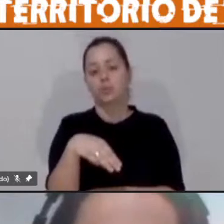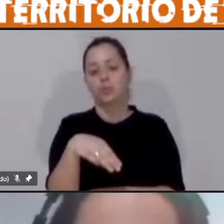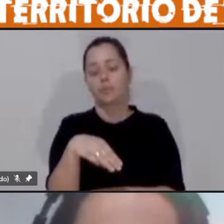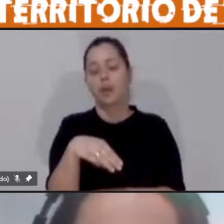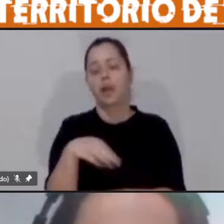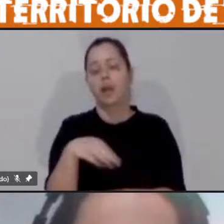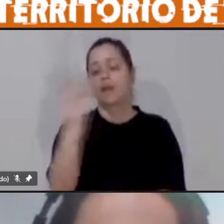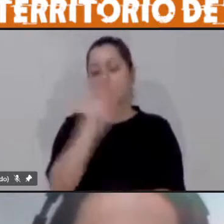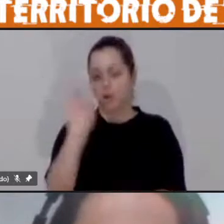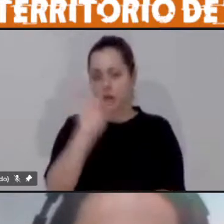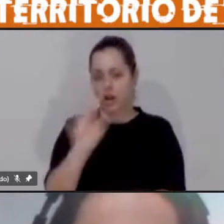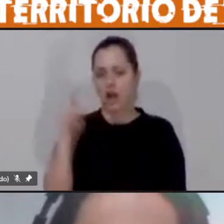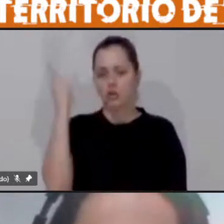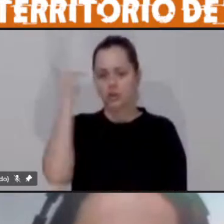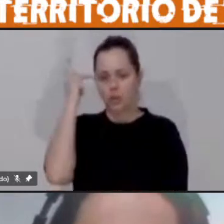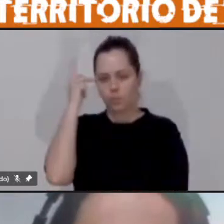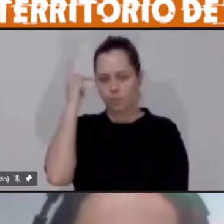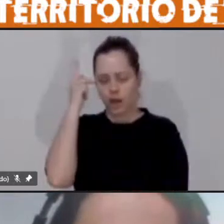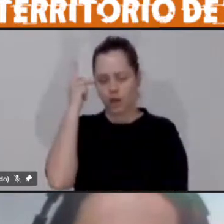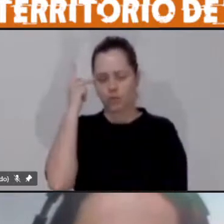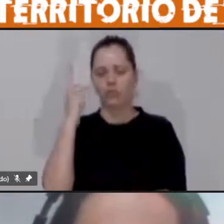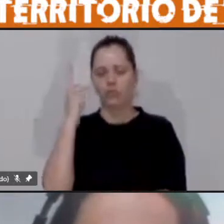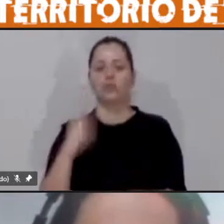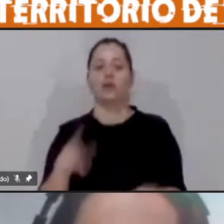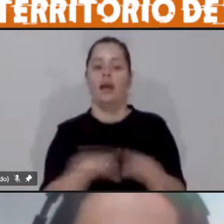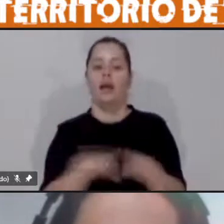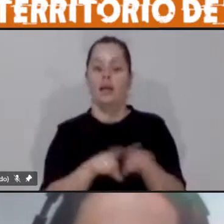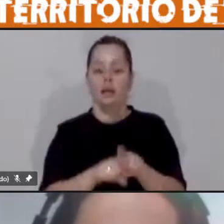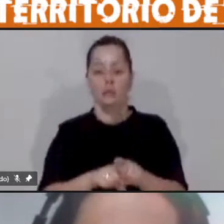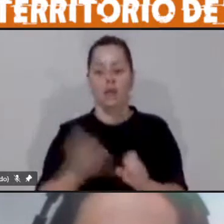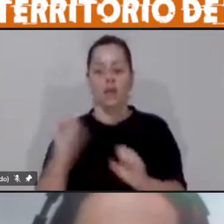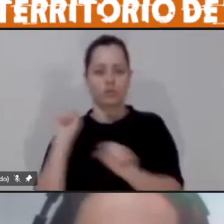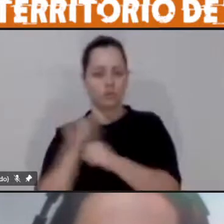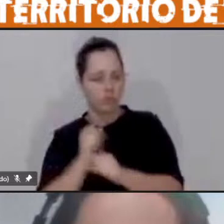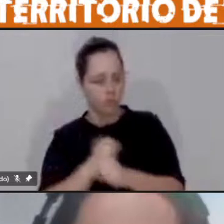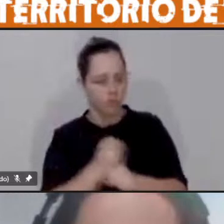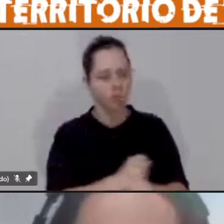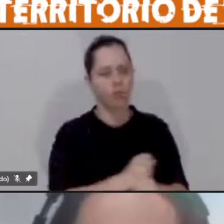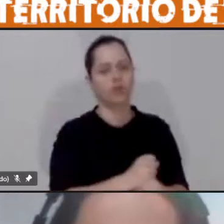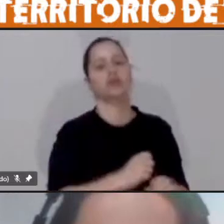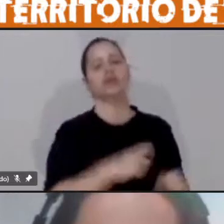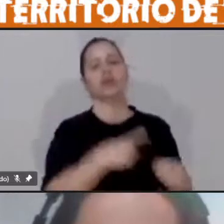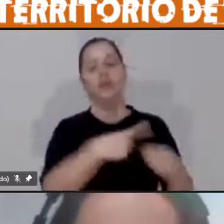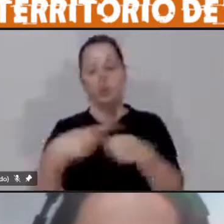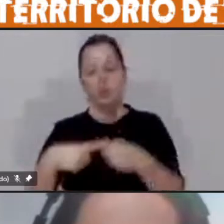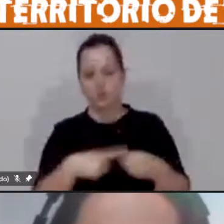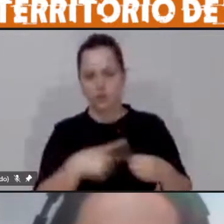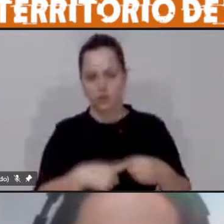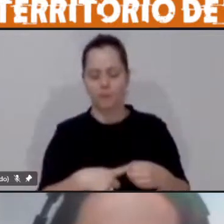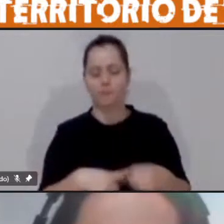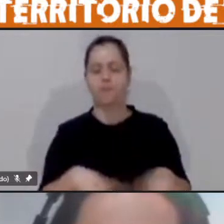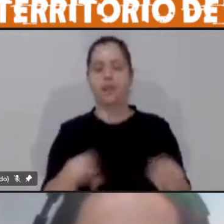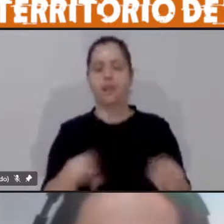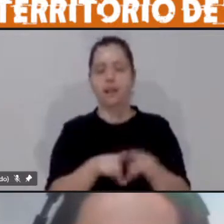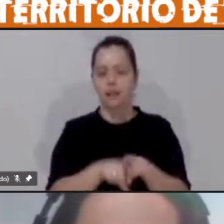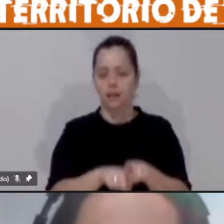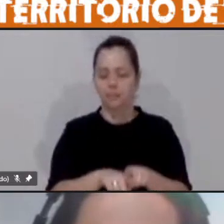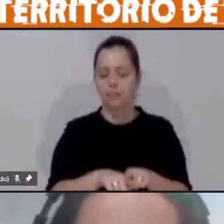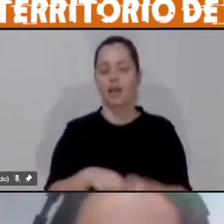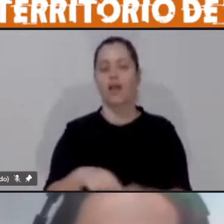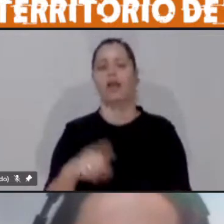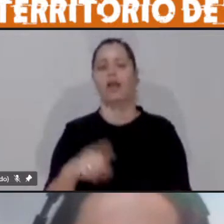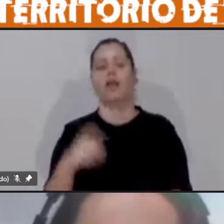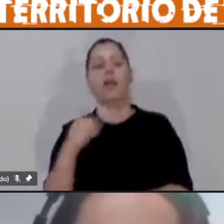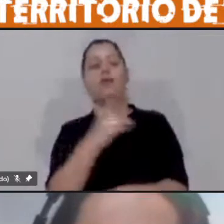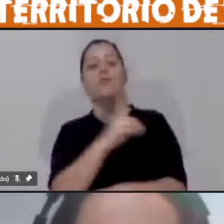Universidade de São Paulo, graduação na Arquitetura e Urbanismo, e mestrado em Estruturas Espaciais e Urbanas, e também doutorado em